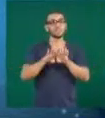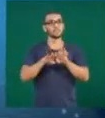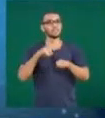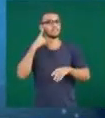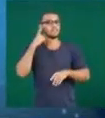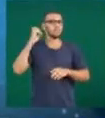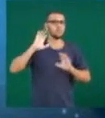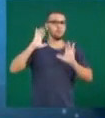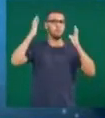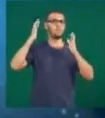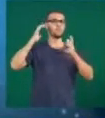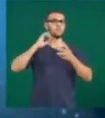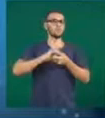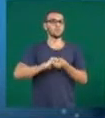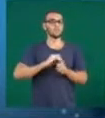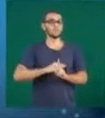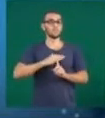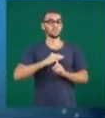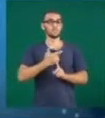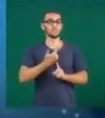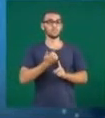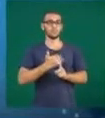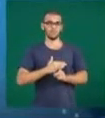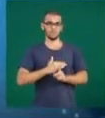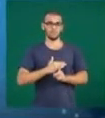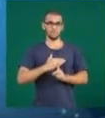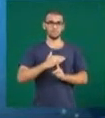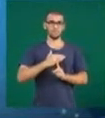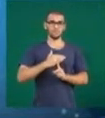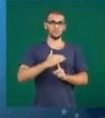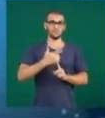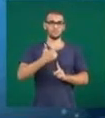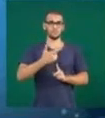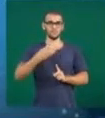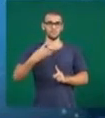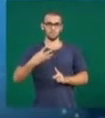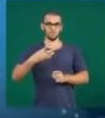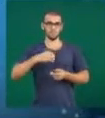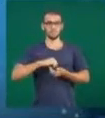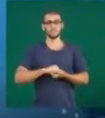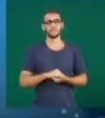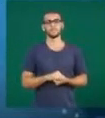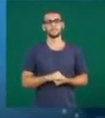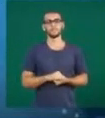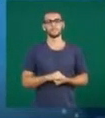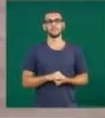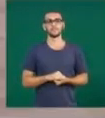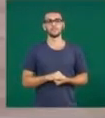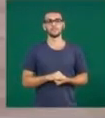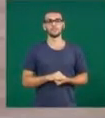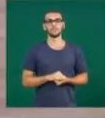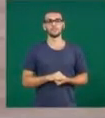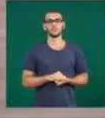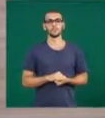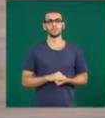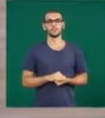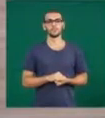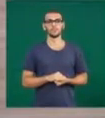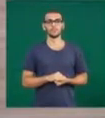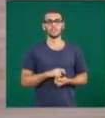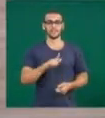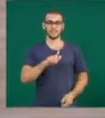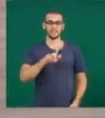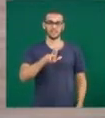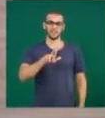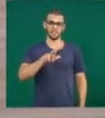A mínima é de 21 e a máxima não deve passar de 24 graus. O glaucoma é uma